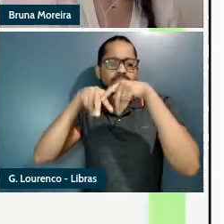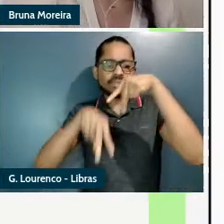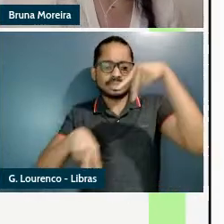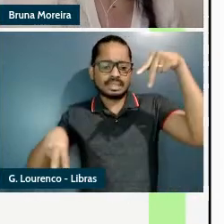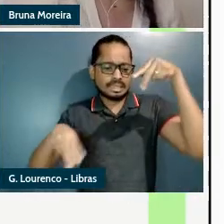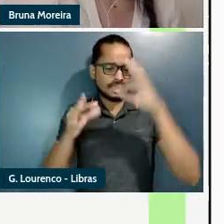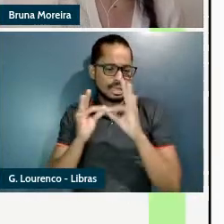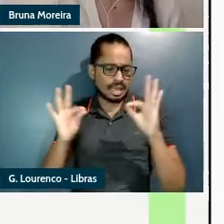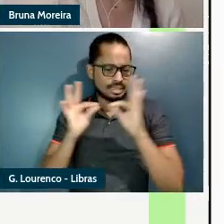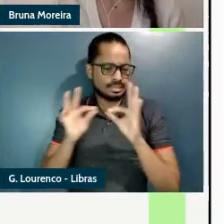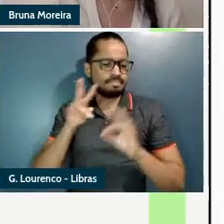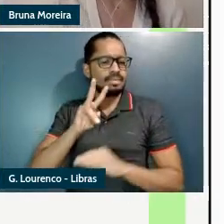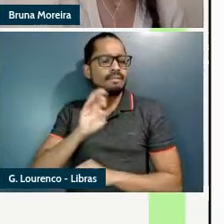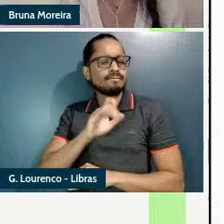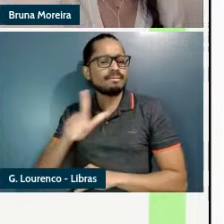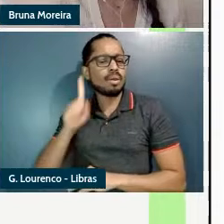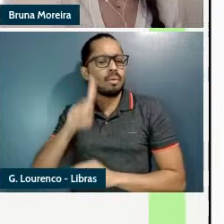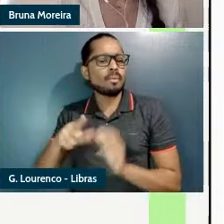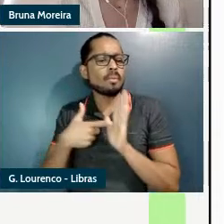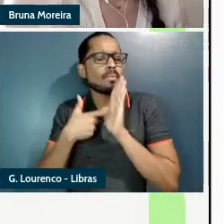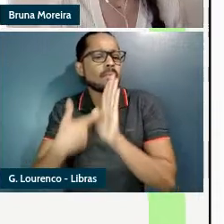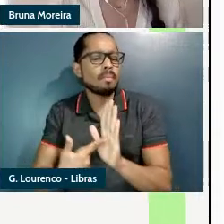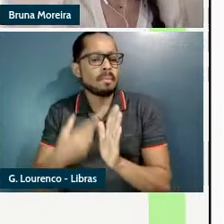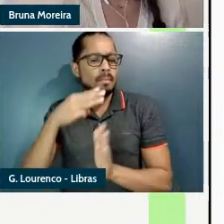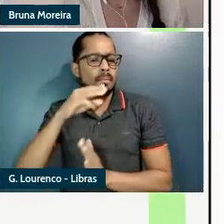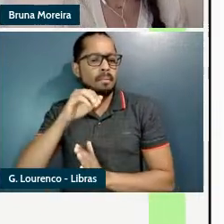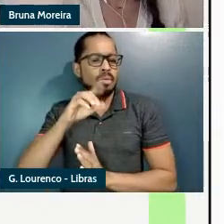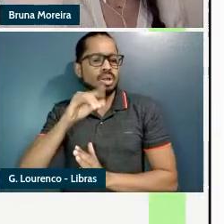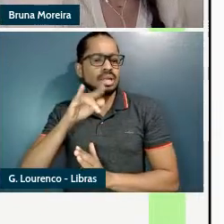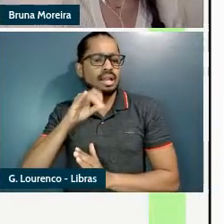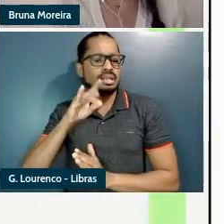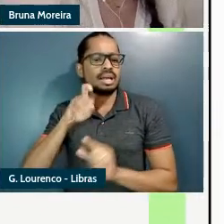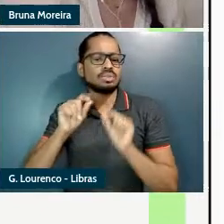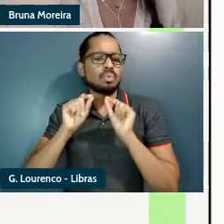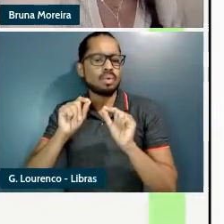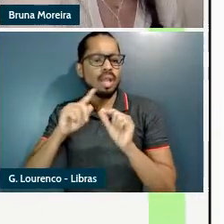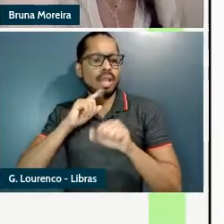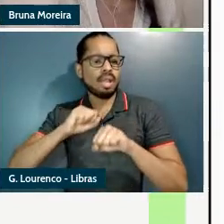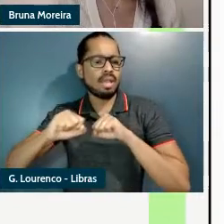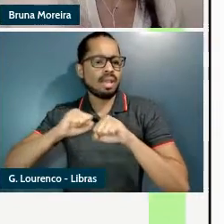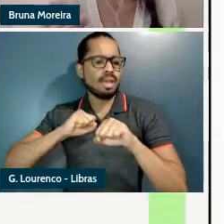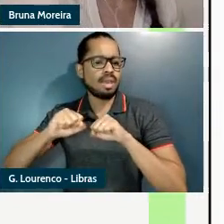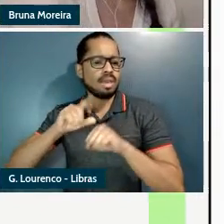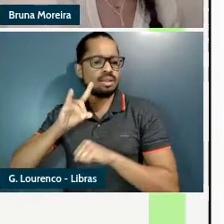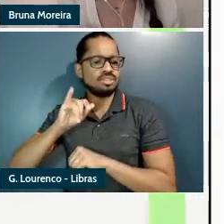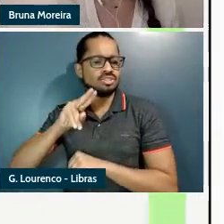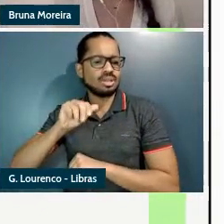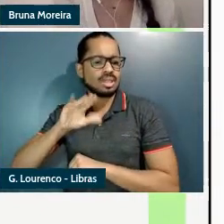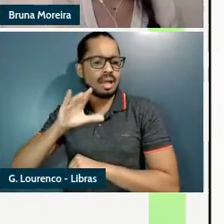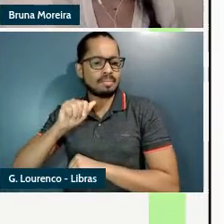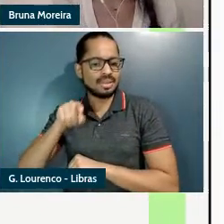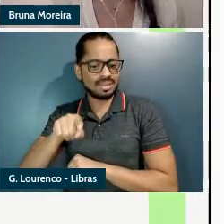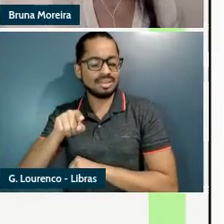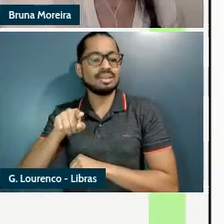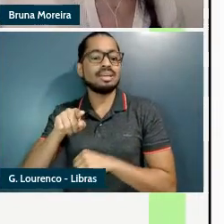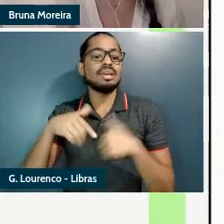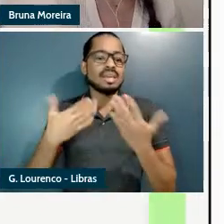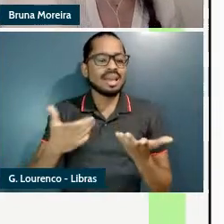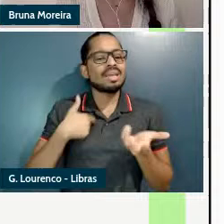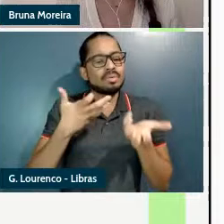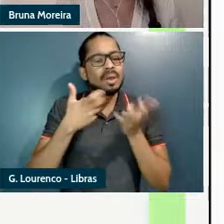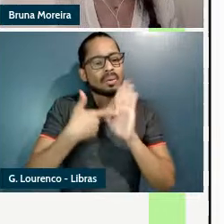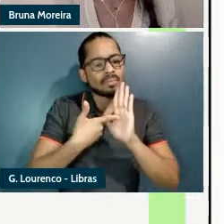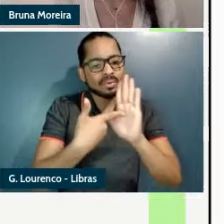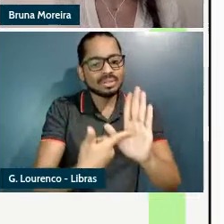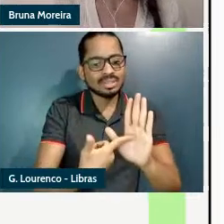especial que é a modalidade dinâmica que diz respeito a habilidades e disposições e que preveria isso que eu pretendo convencer vocês de